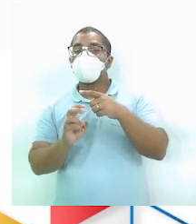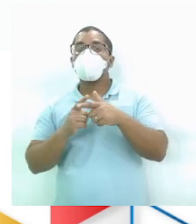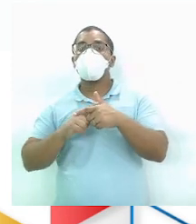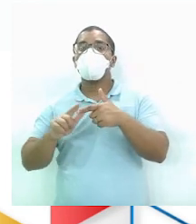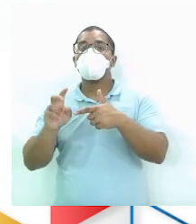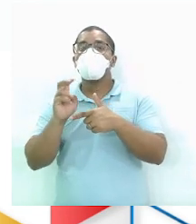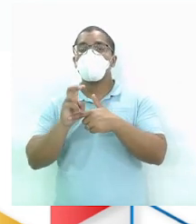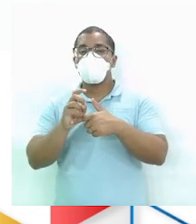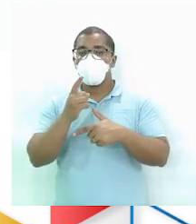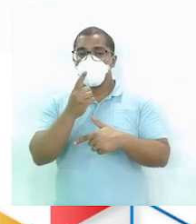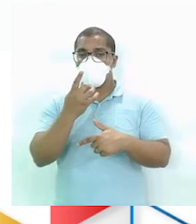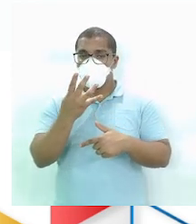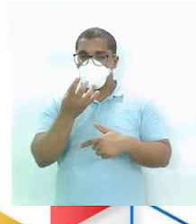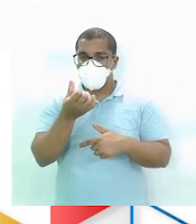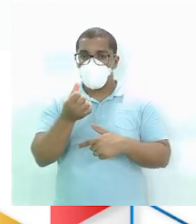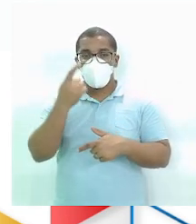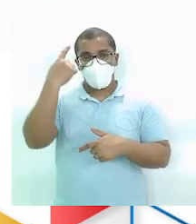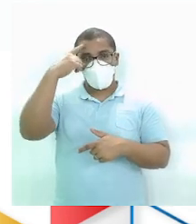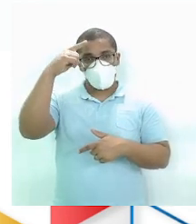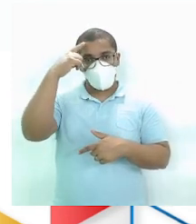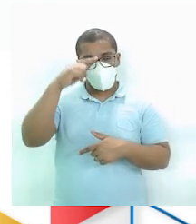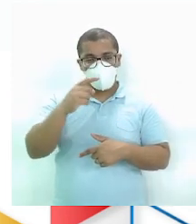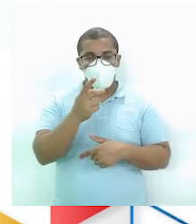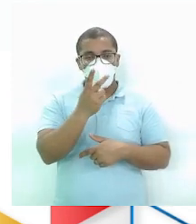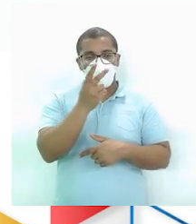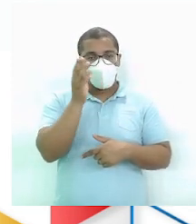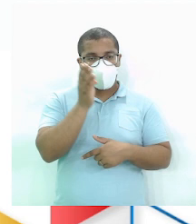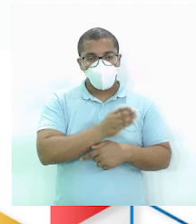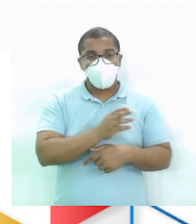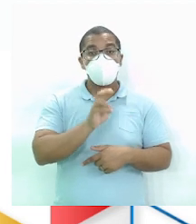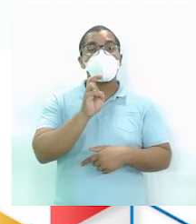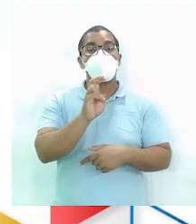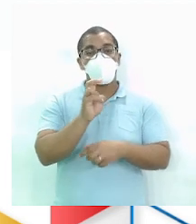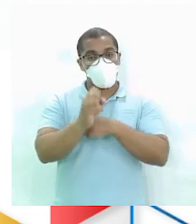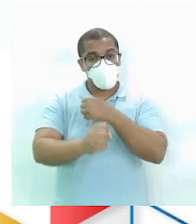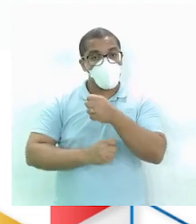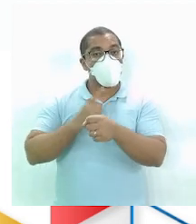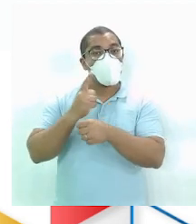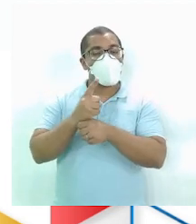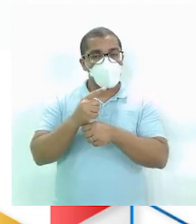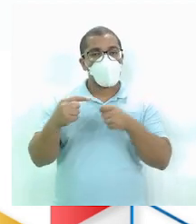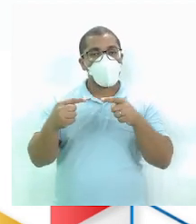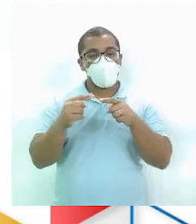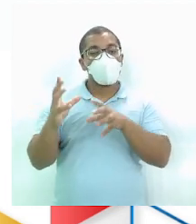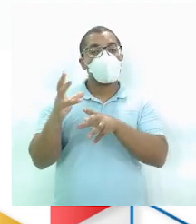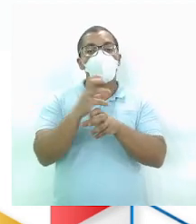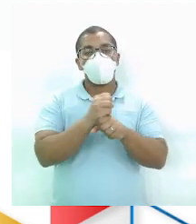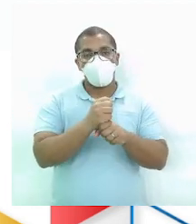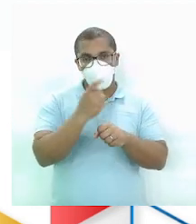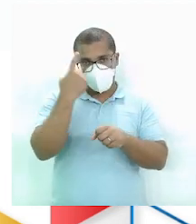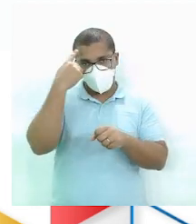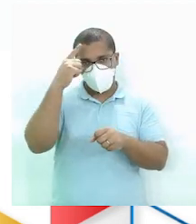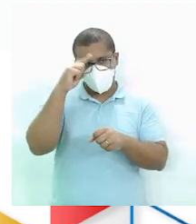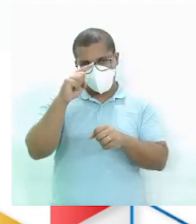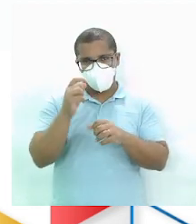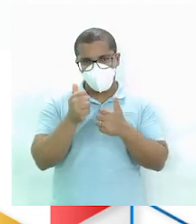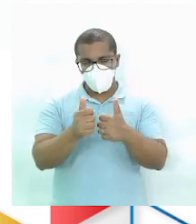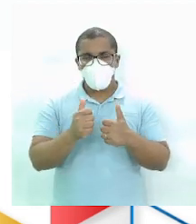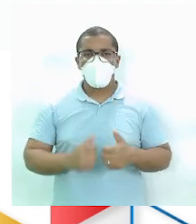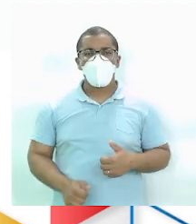146 dias Dois quintos De um ano Corresponde a esse número de dias Tá bom? o item 6